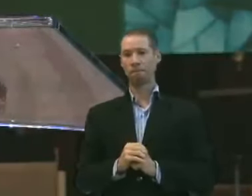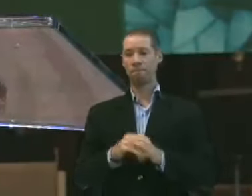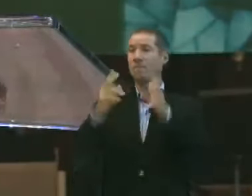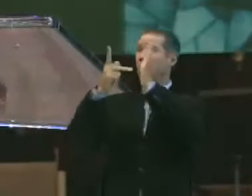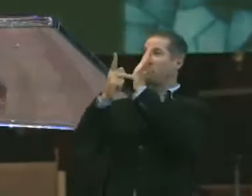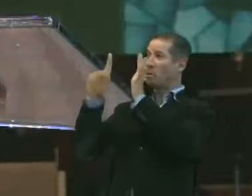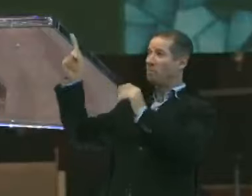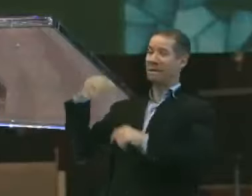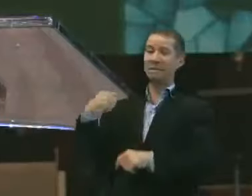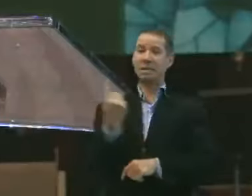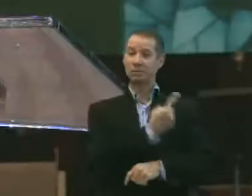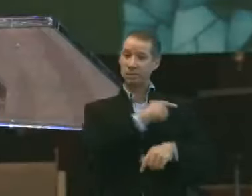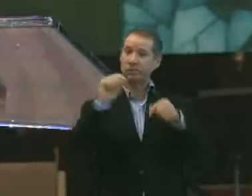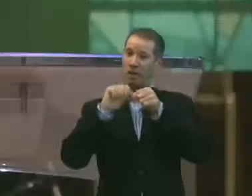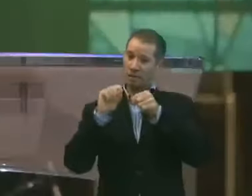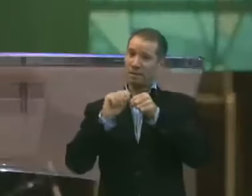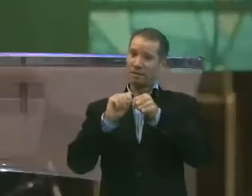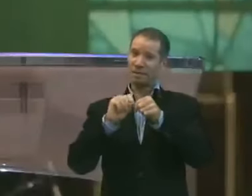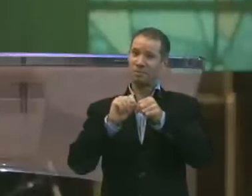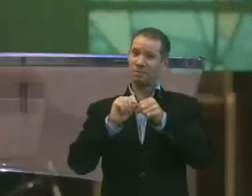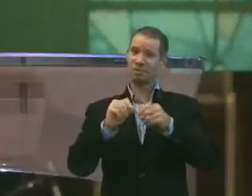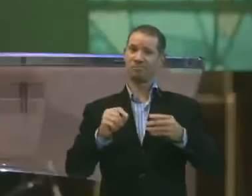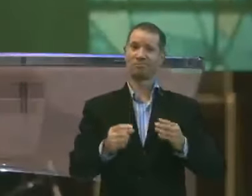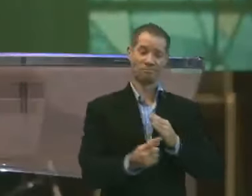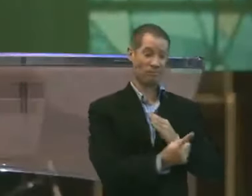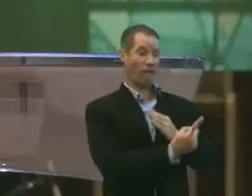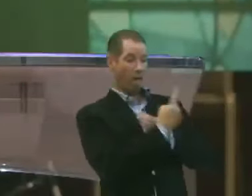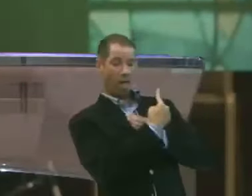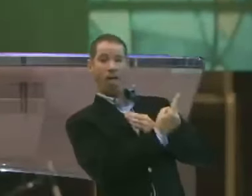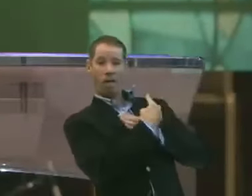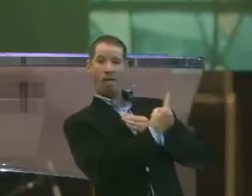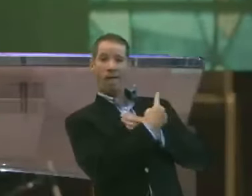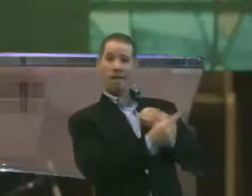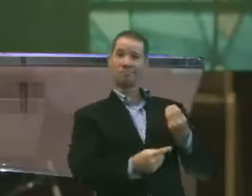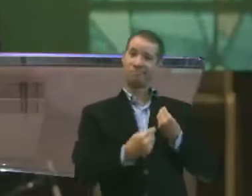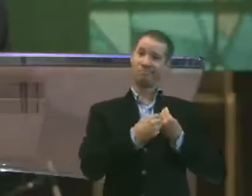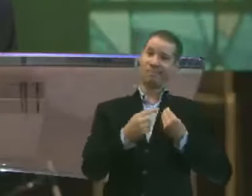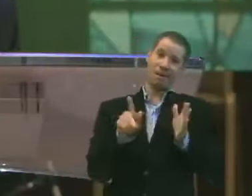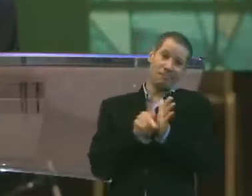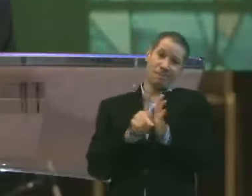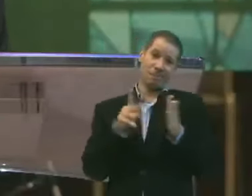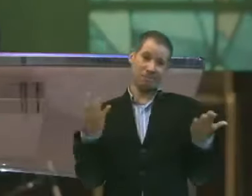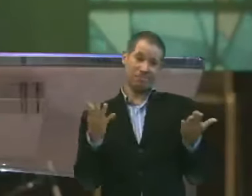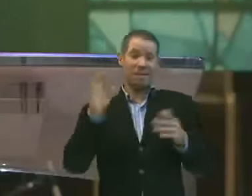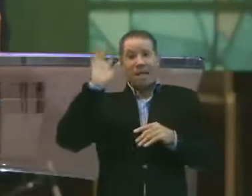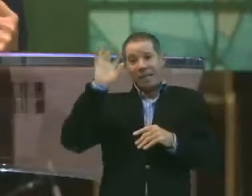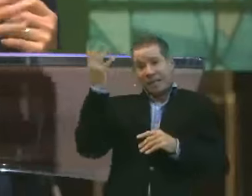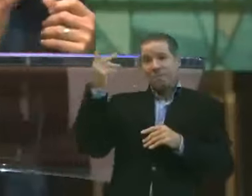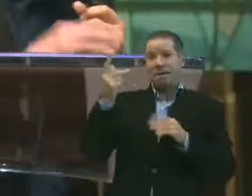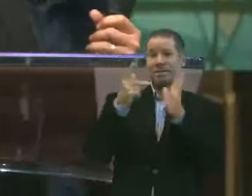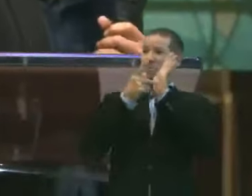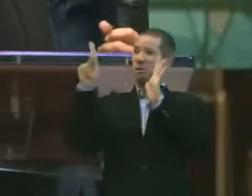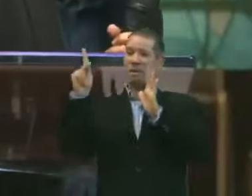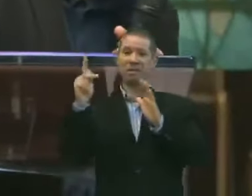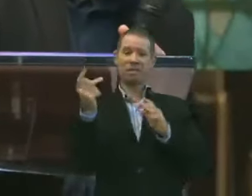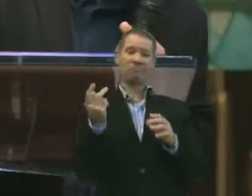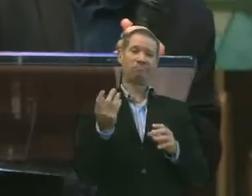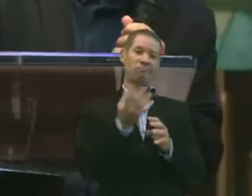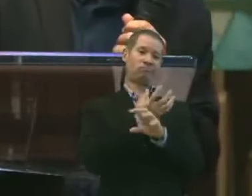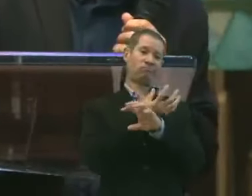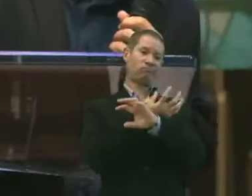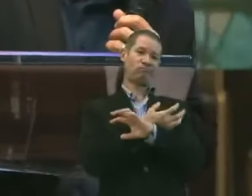Promessas que nós fazemos a nós mesmos. E de repente essa promessa não faz mais sentido nenhum.